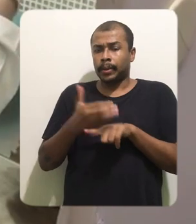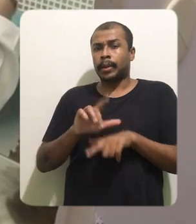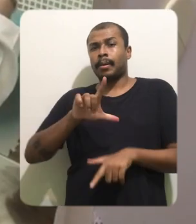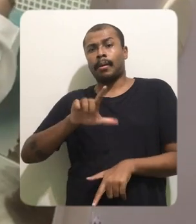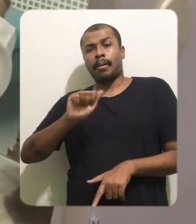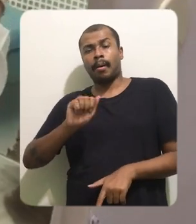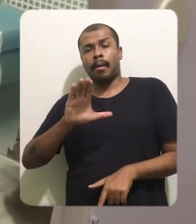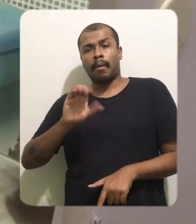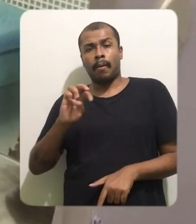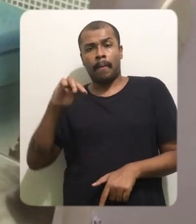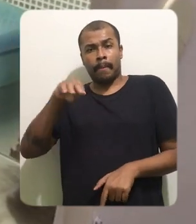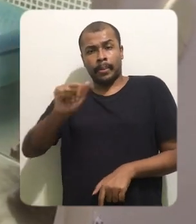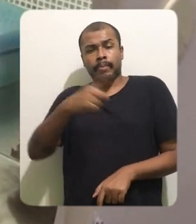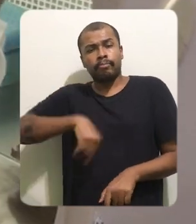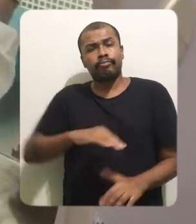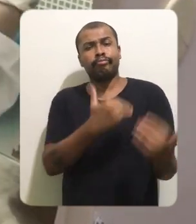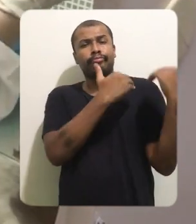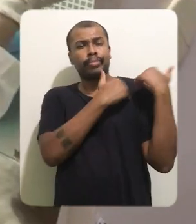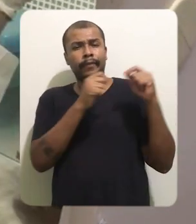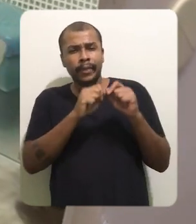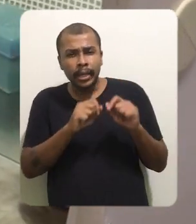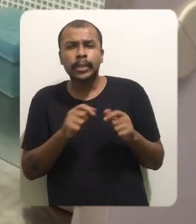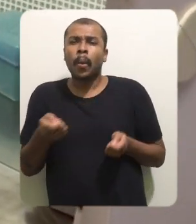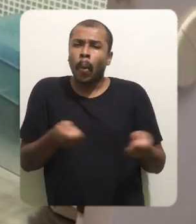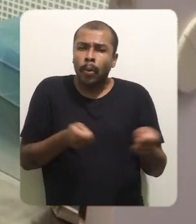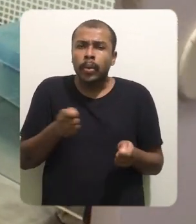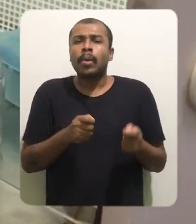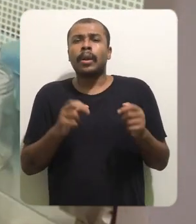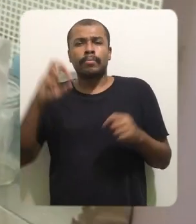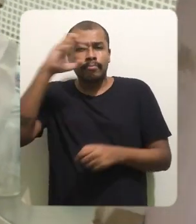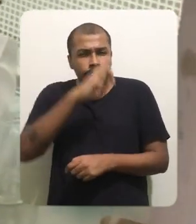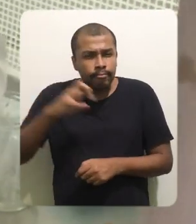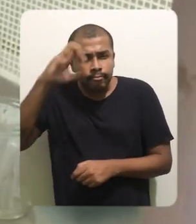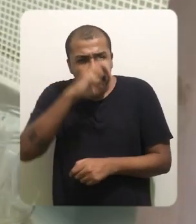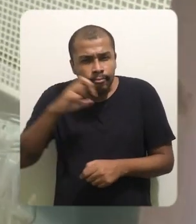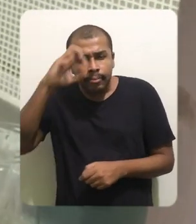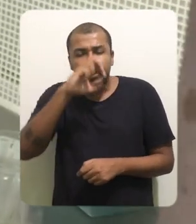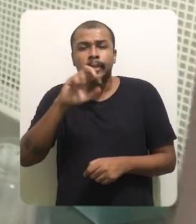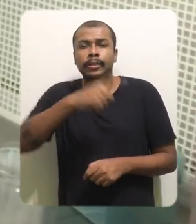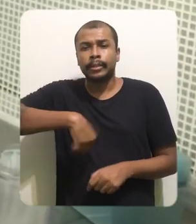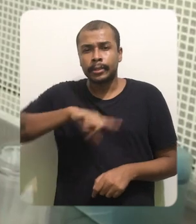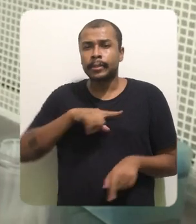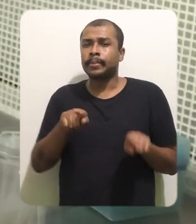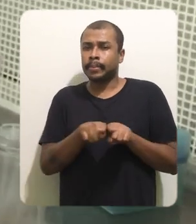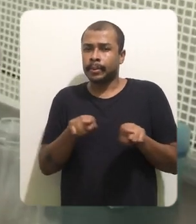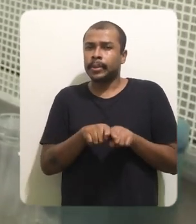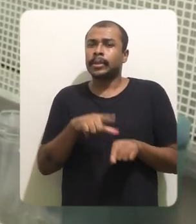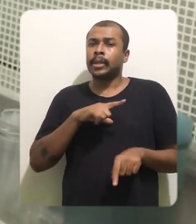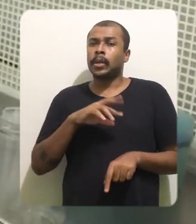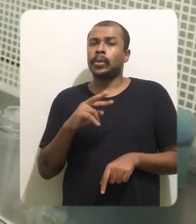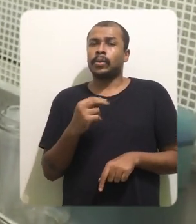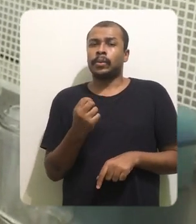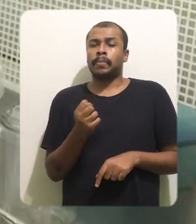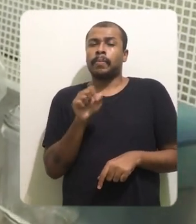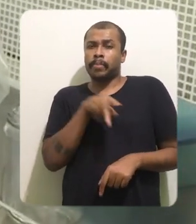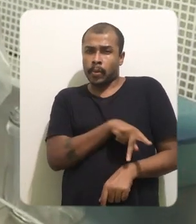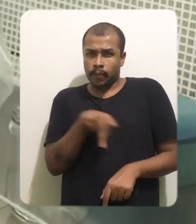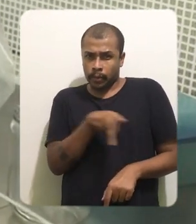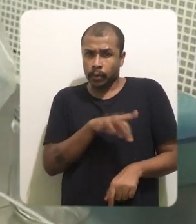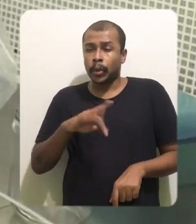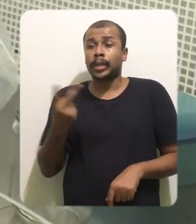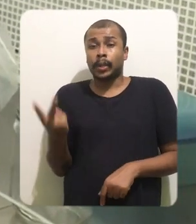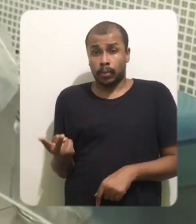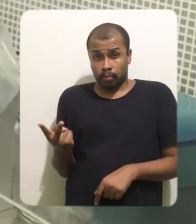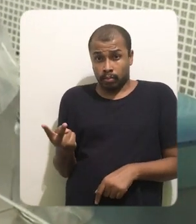no LACOMA. Nós ficamos responsáveis por fazer o controle analítico de qualidade microbiológica. Então, a gente conta com